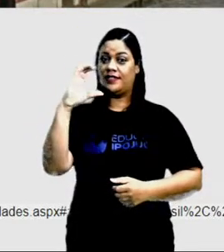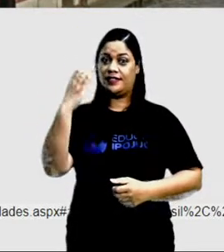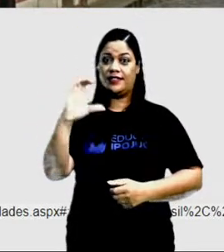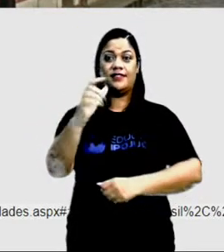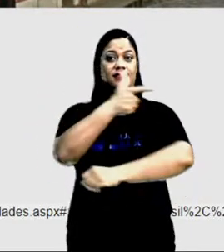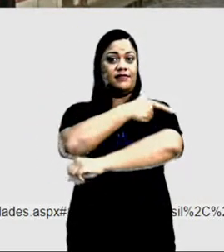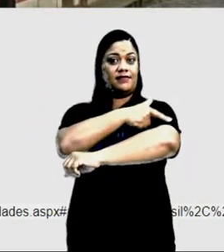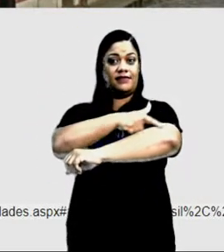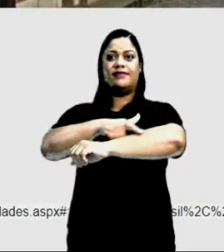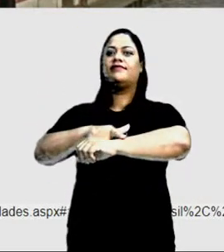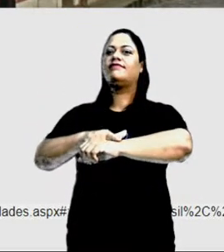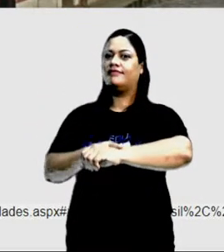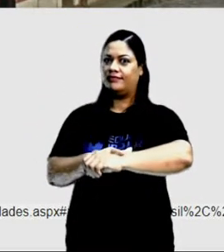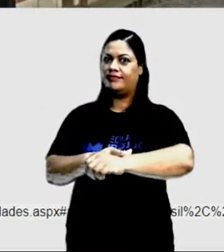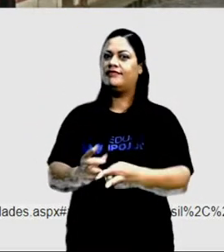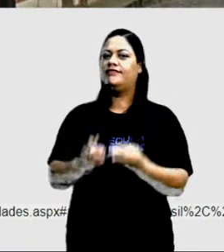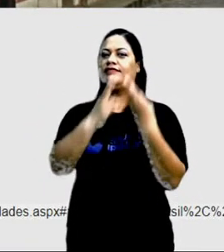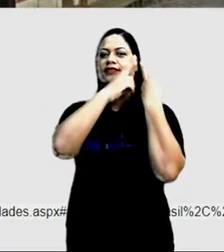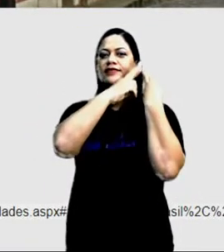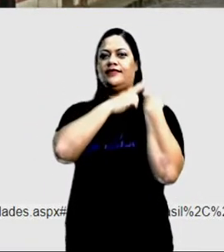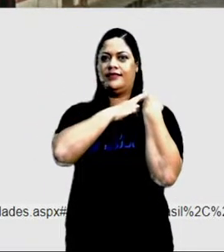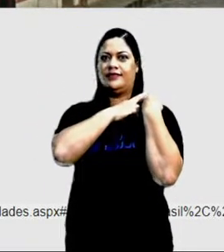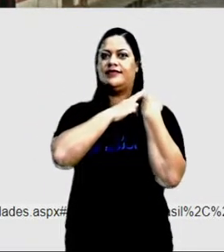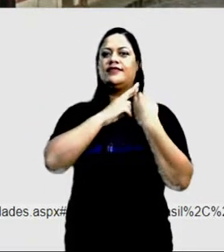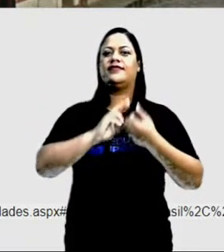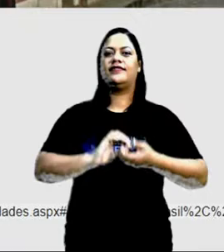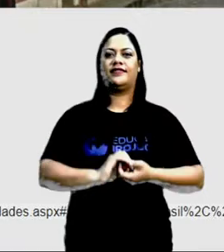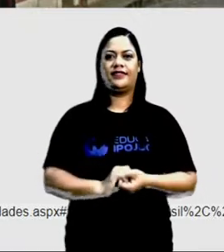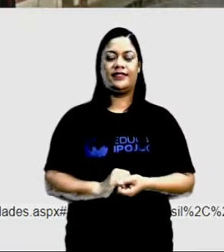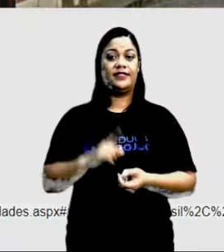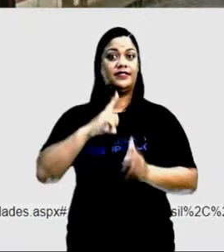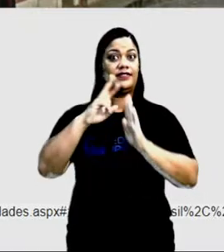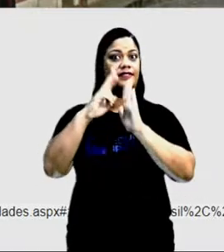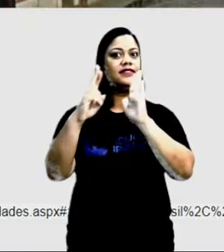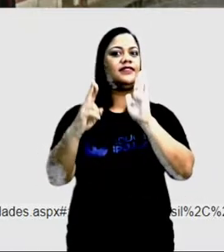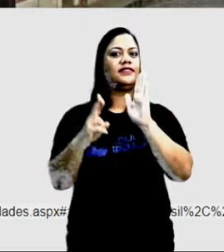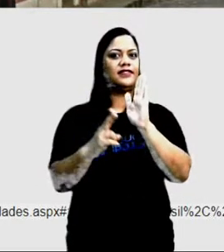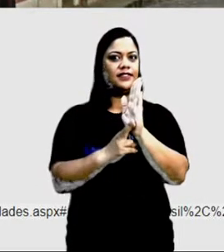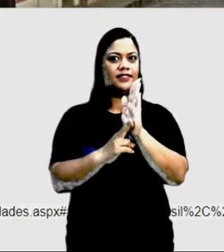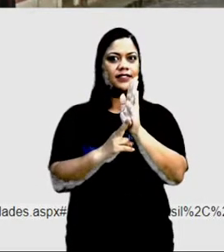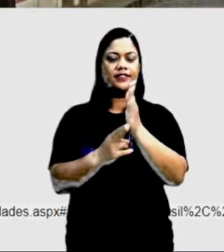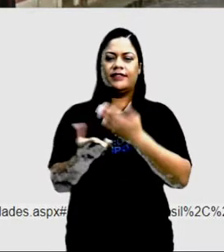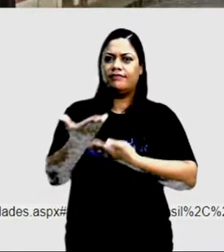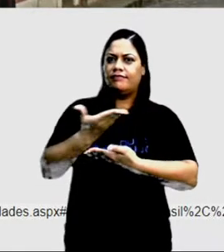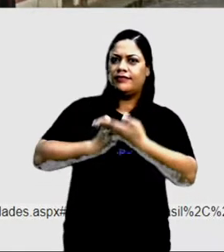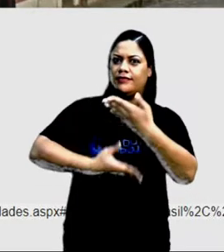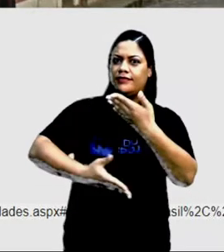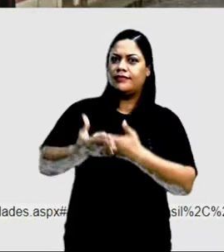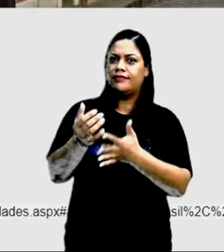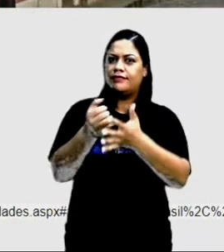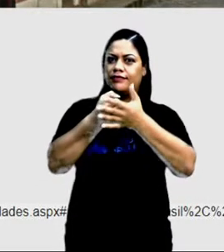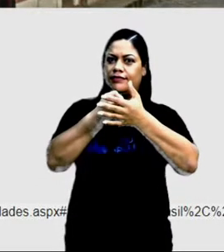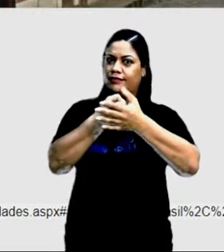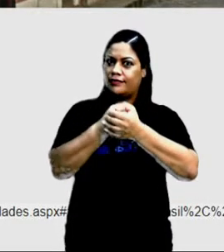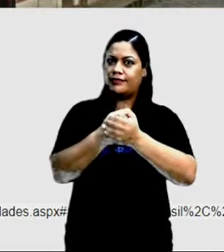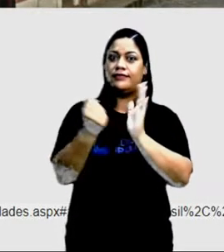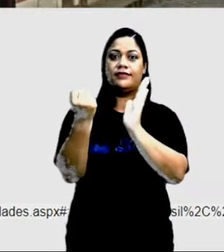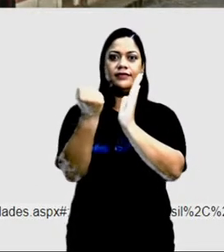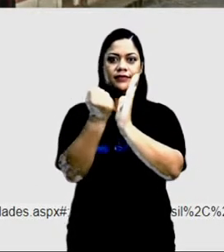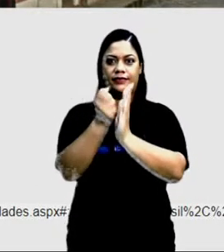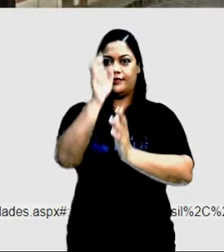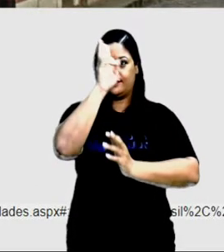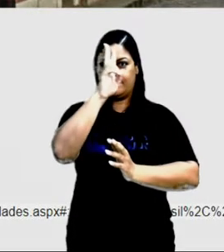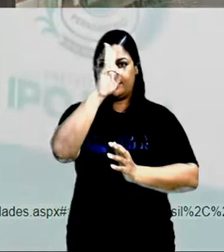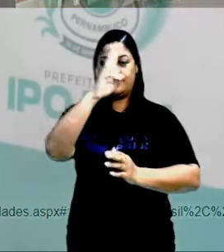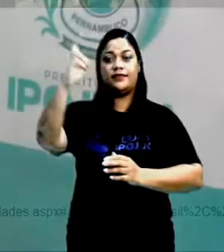Educação, é o órgão responsável pela definição de regras e proteção do patrimônio histórico e cultural da humanidade.